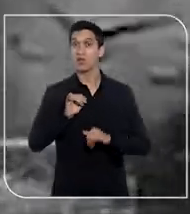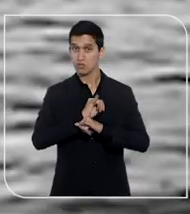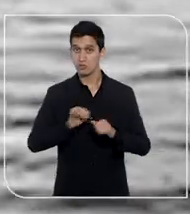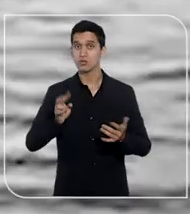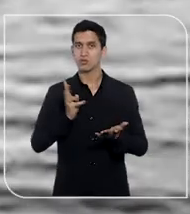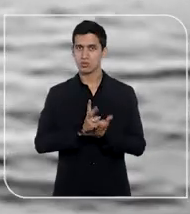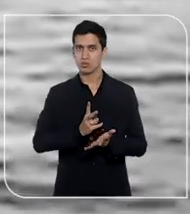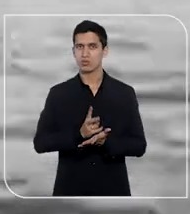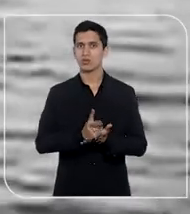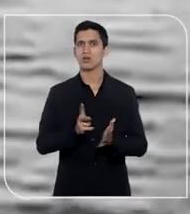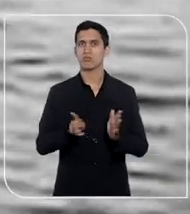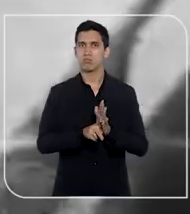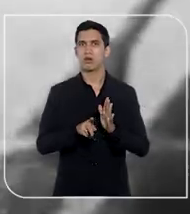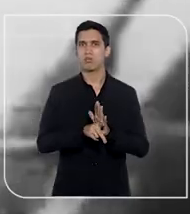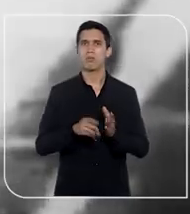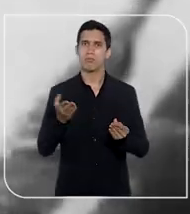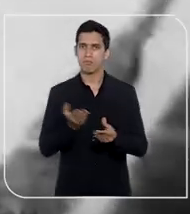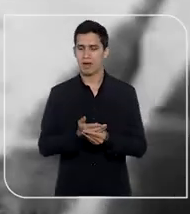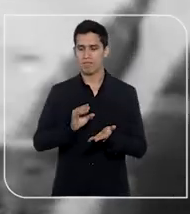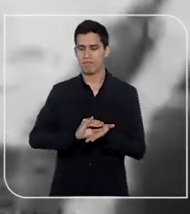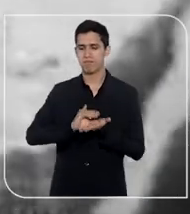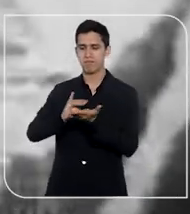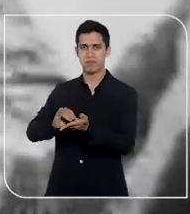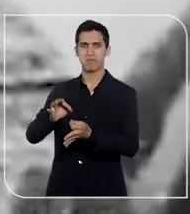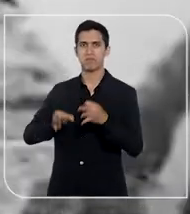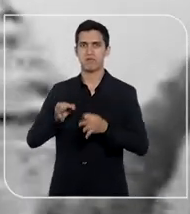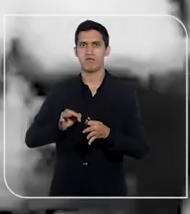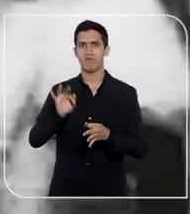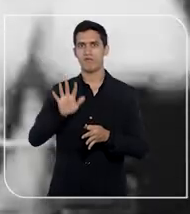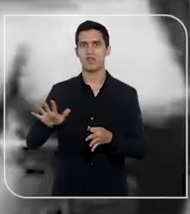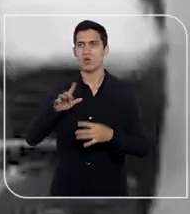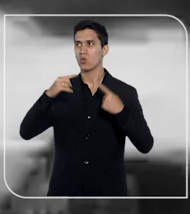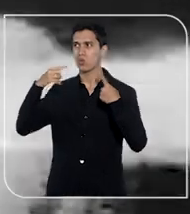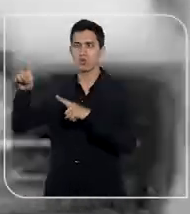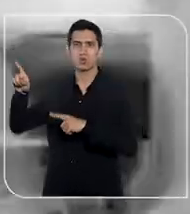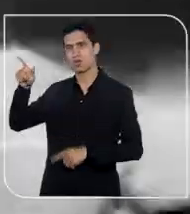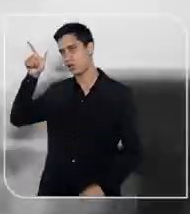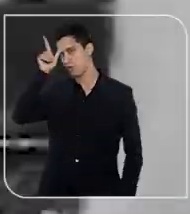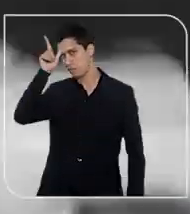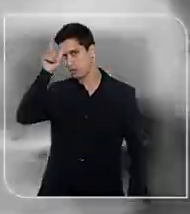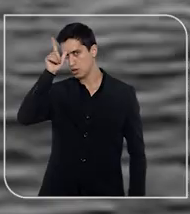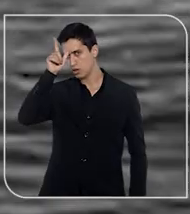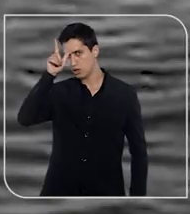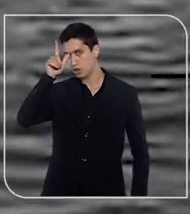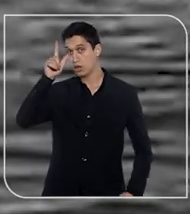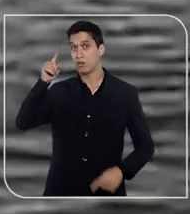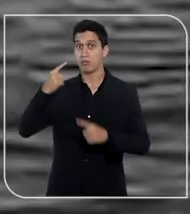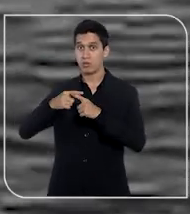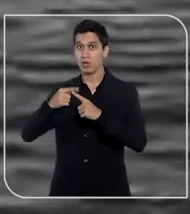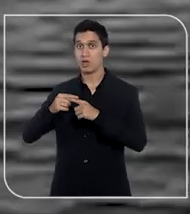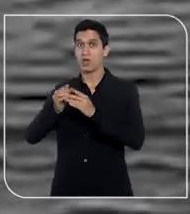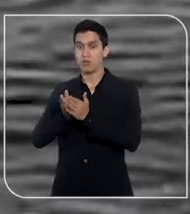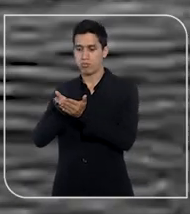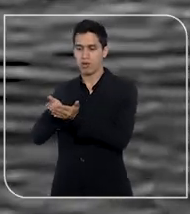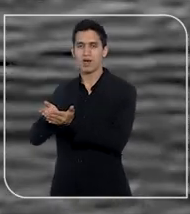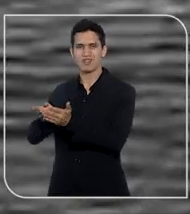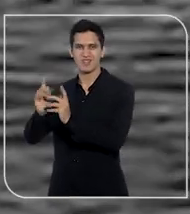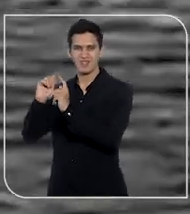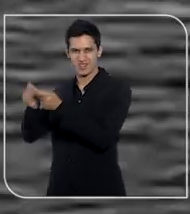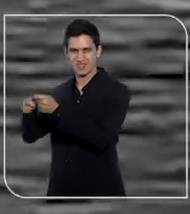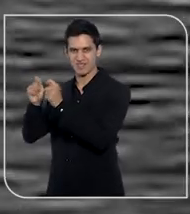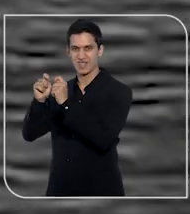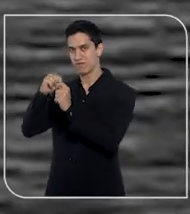continuidade de ações indenizatórias e na Justiça Federal contra a Alemanha pelo naufrágio do barco de pesca